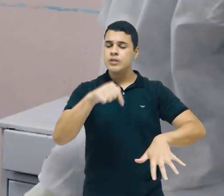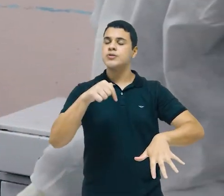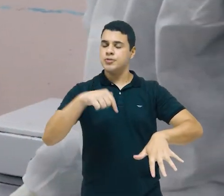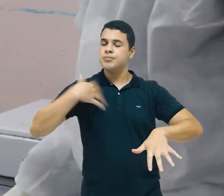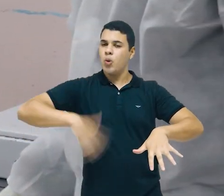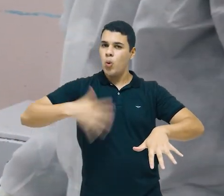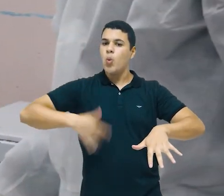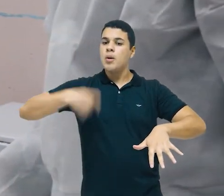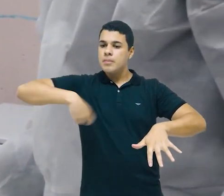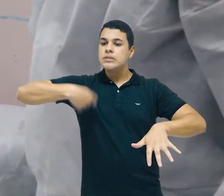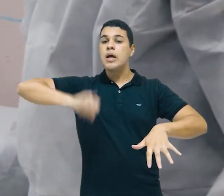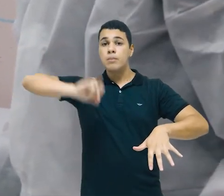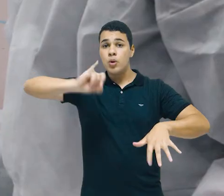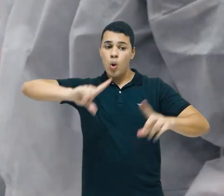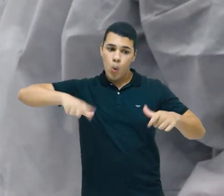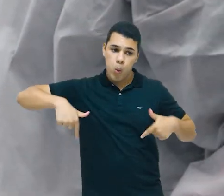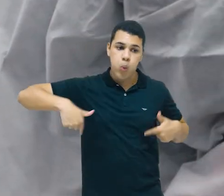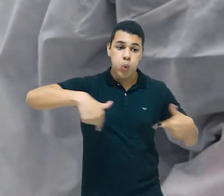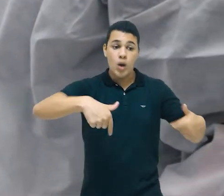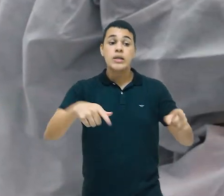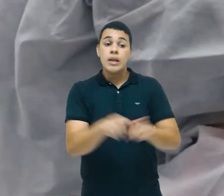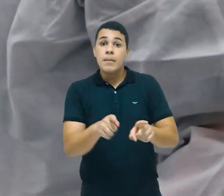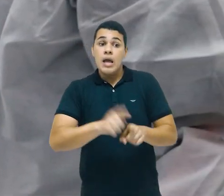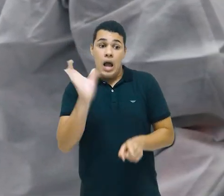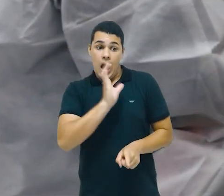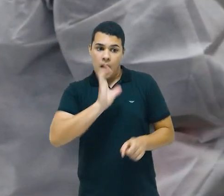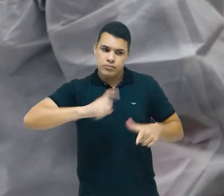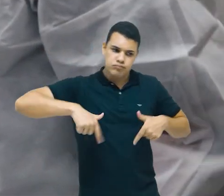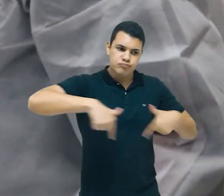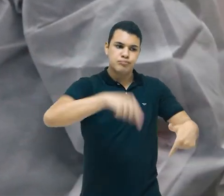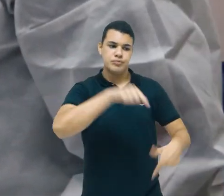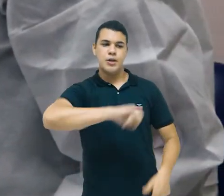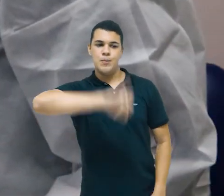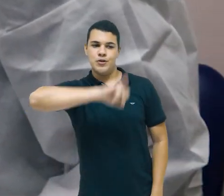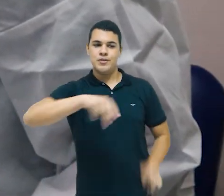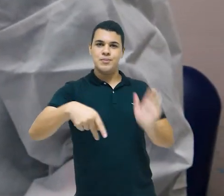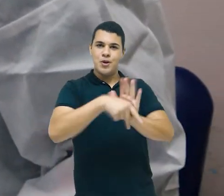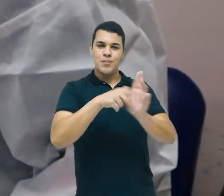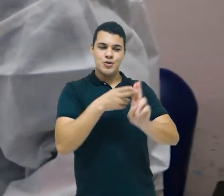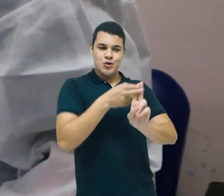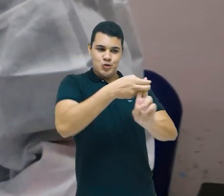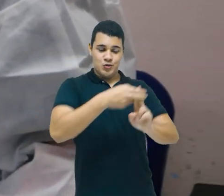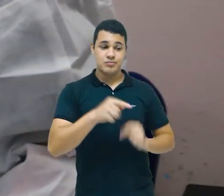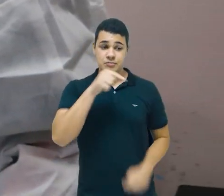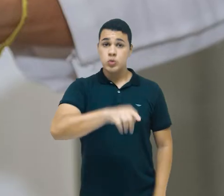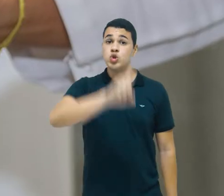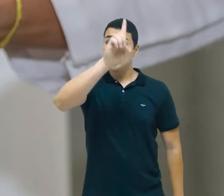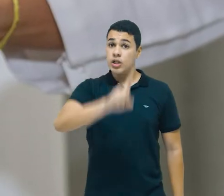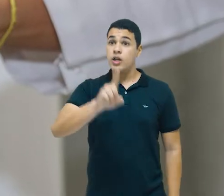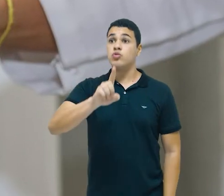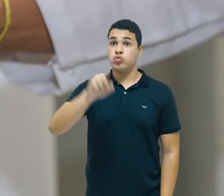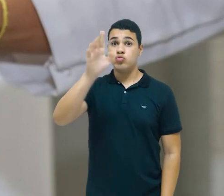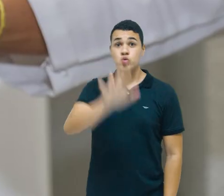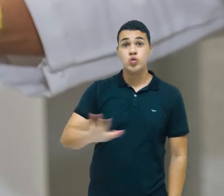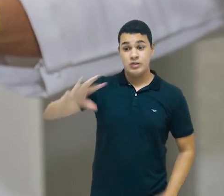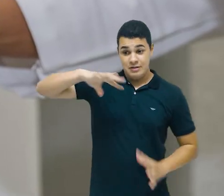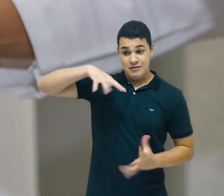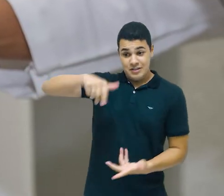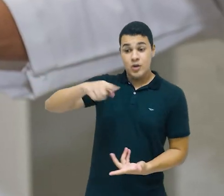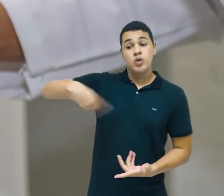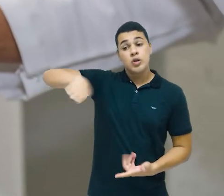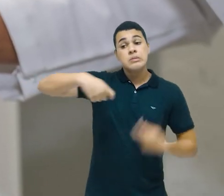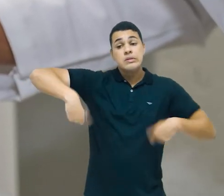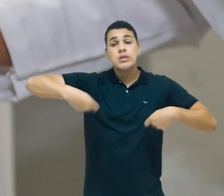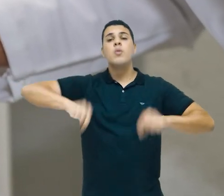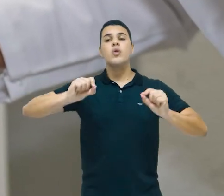importância e necessidade do SUS. A saúde é um direito universal e deve ser garantida